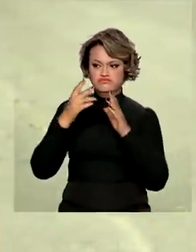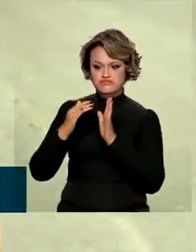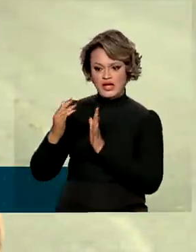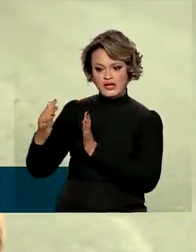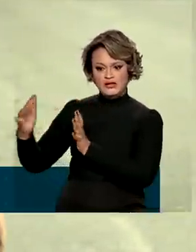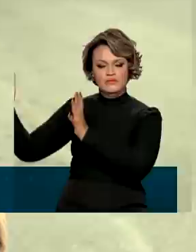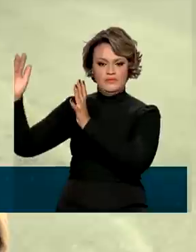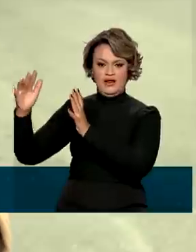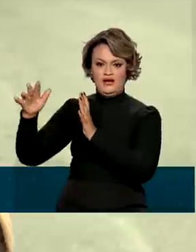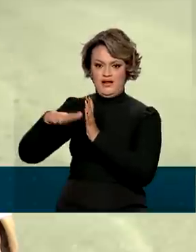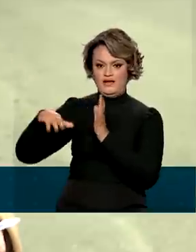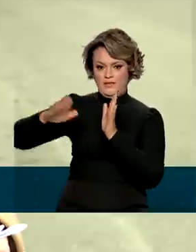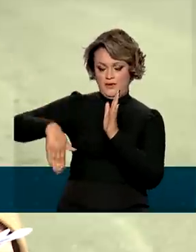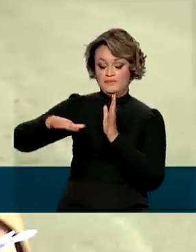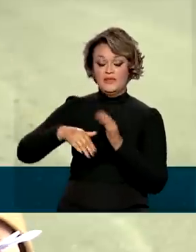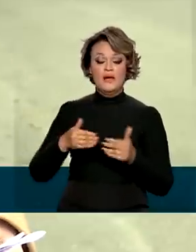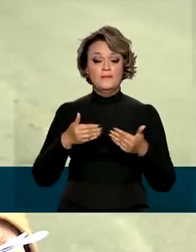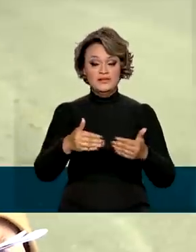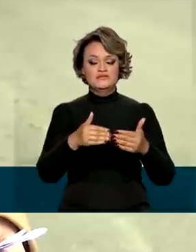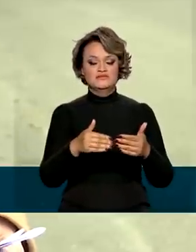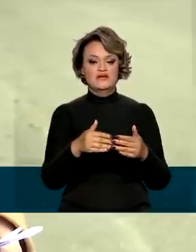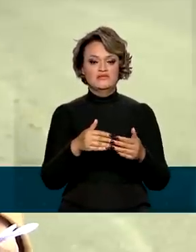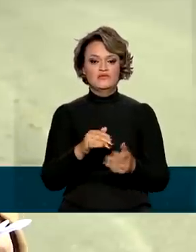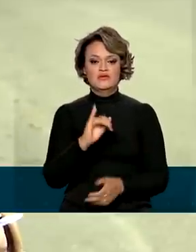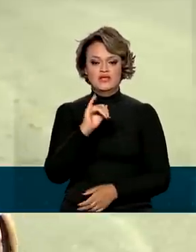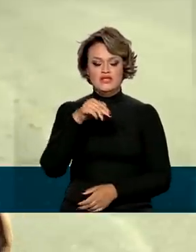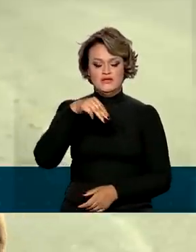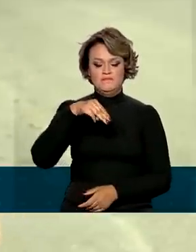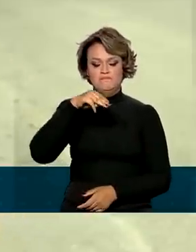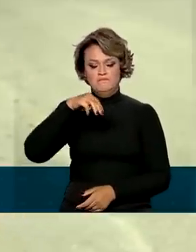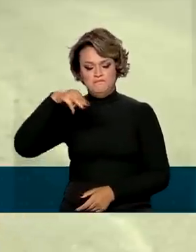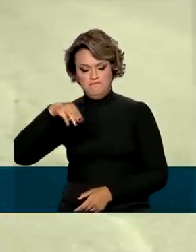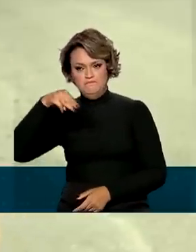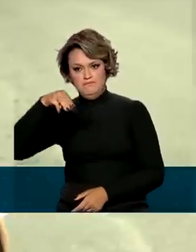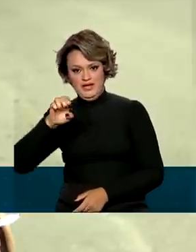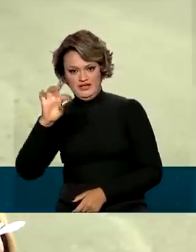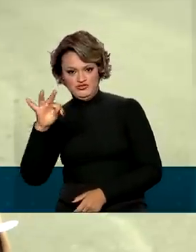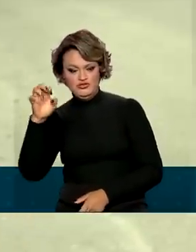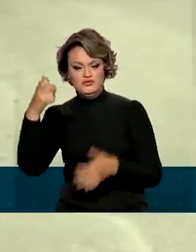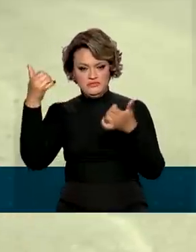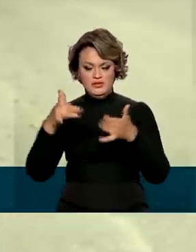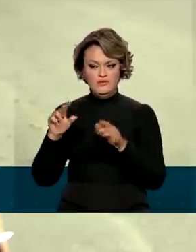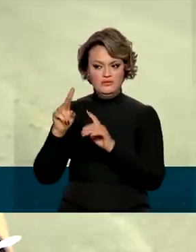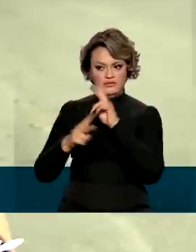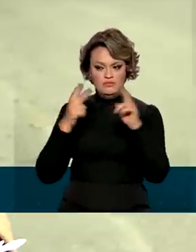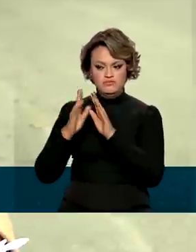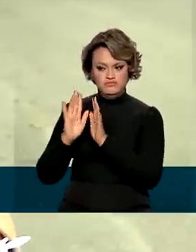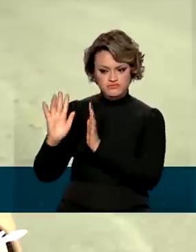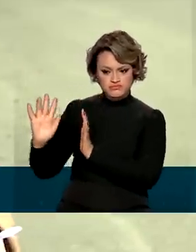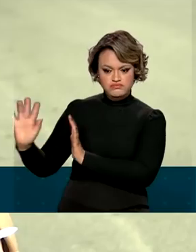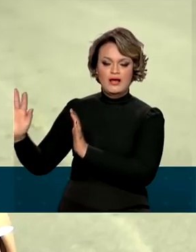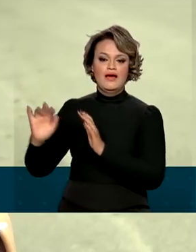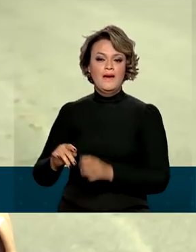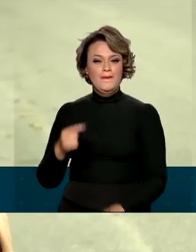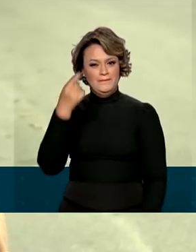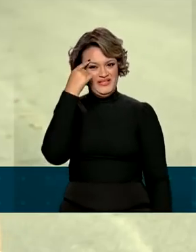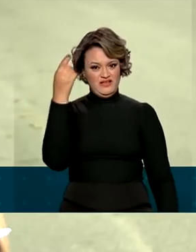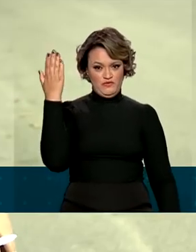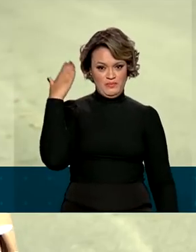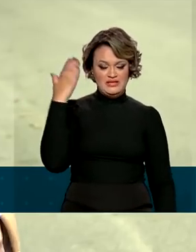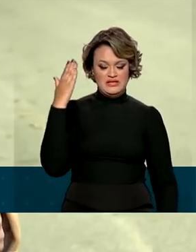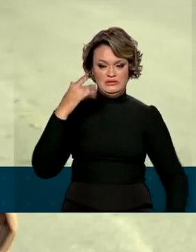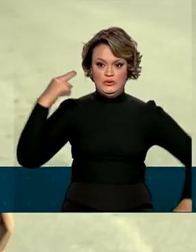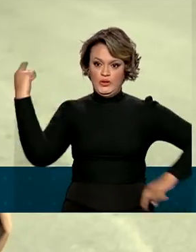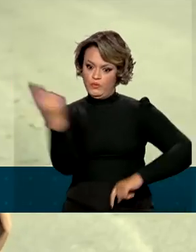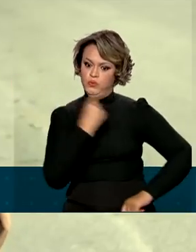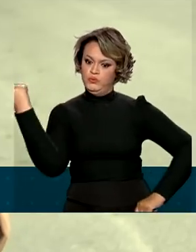brasileiro. É o que informou o Ministério do Desenvolvimento Regional por meio da Defesa Civil. Com isso, está descartada aquela possibilidade de um